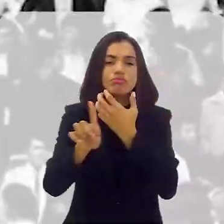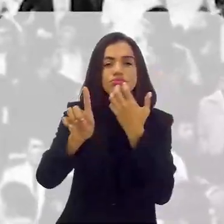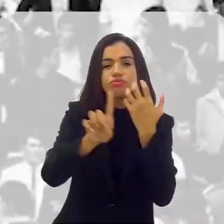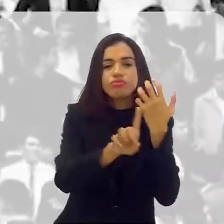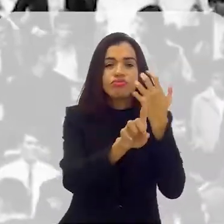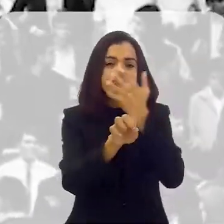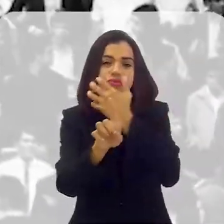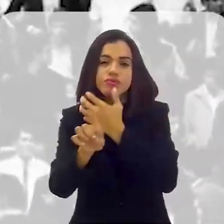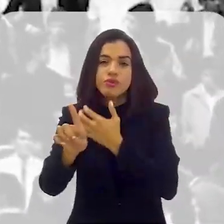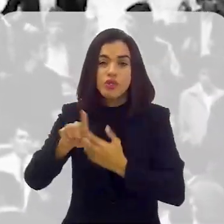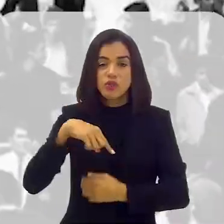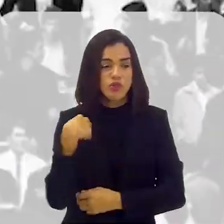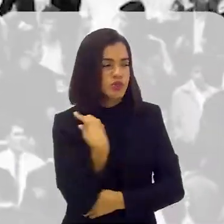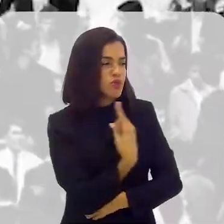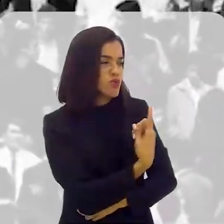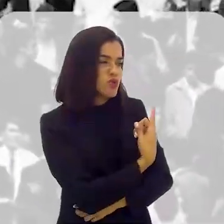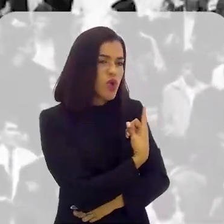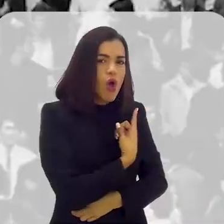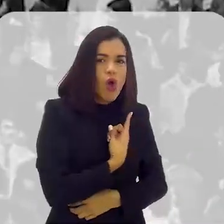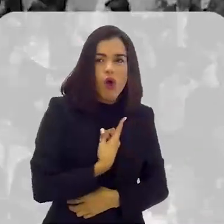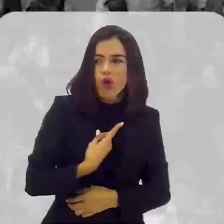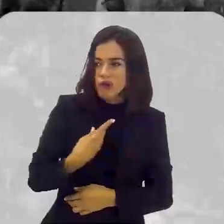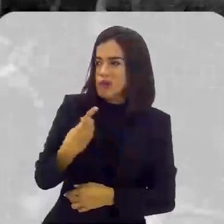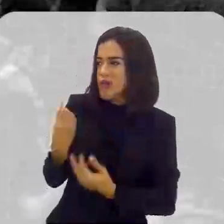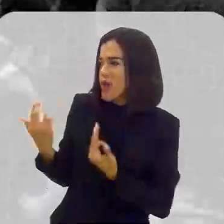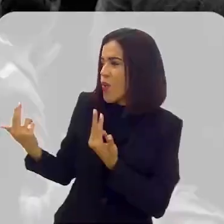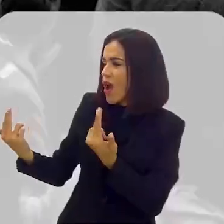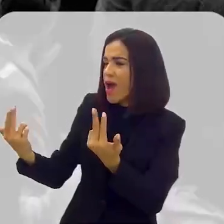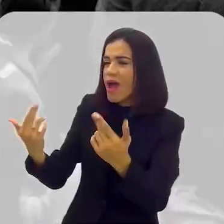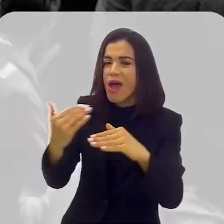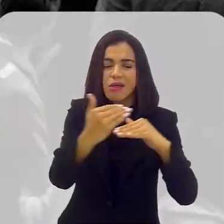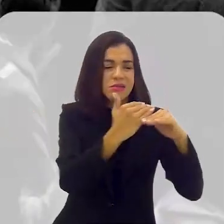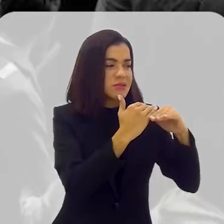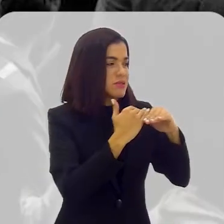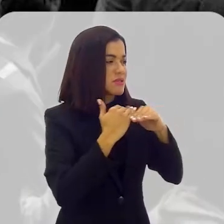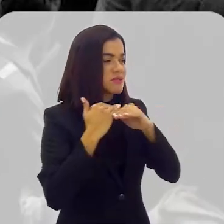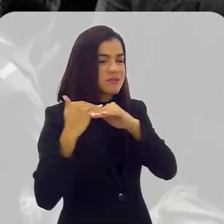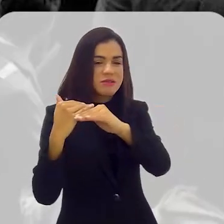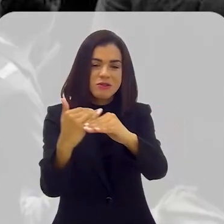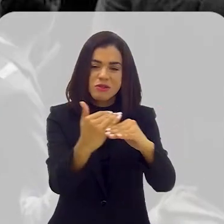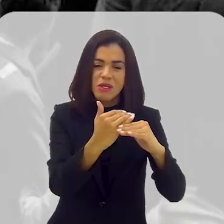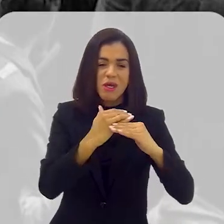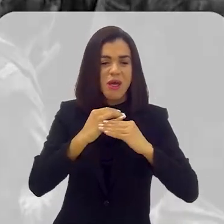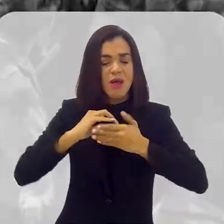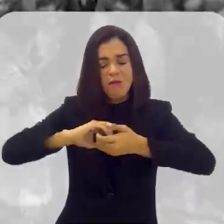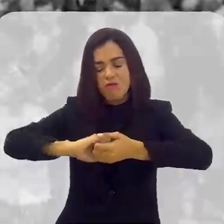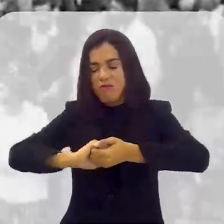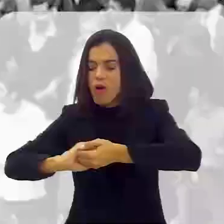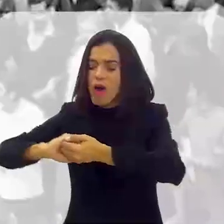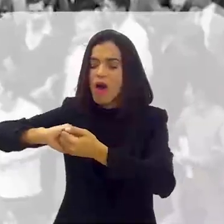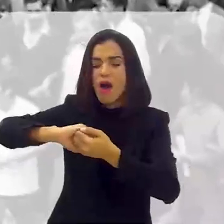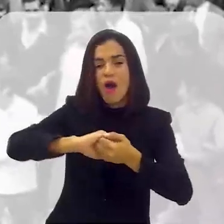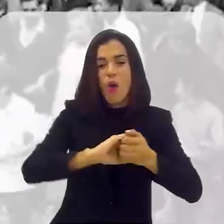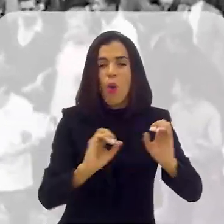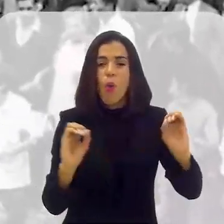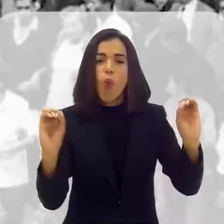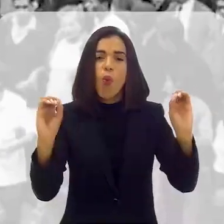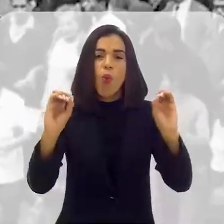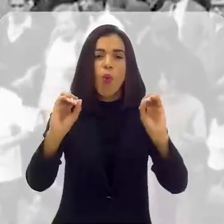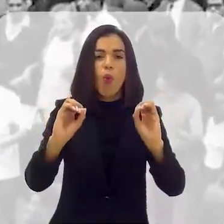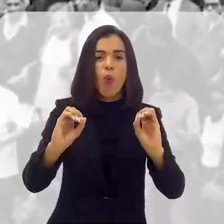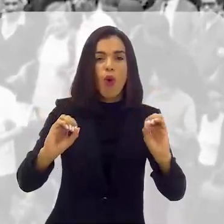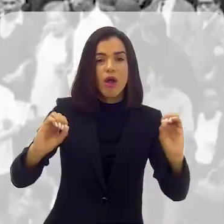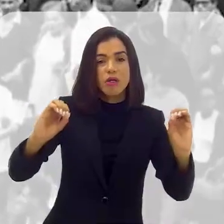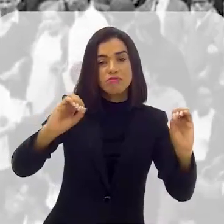Seguindo a canção, somos todos iguais, braços dados